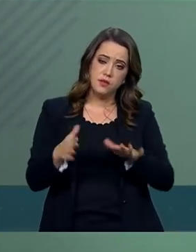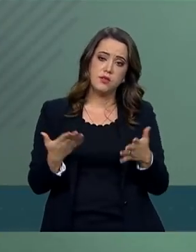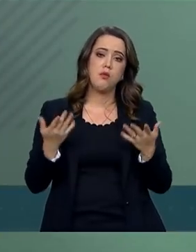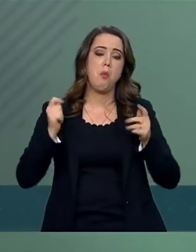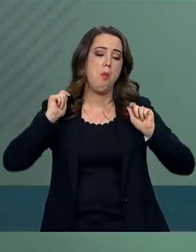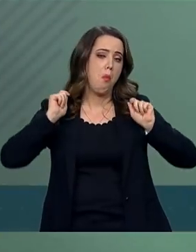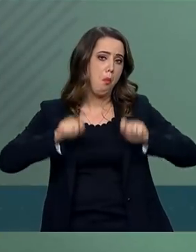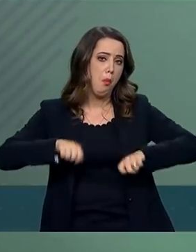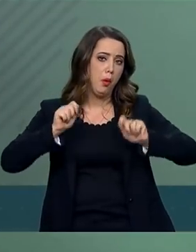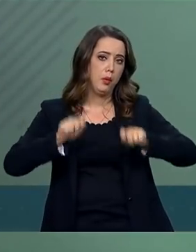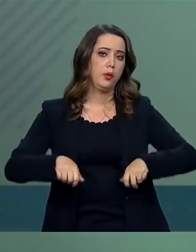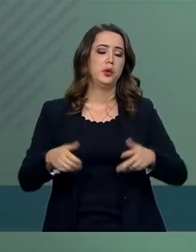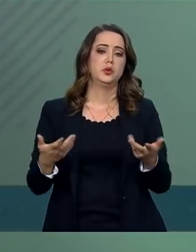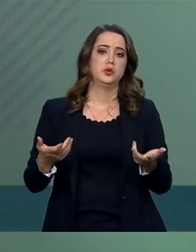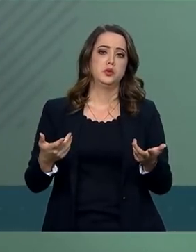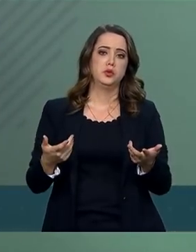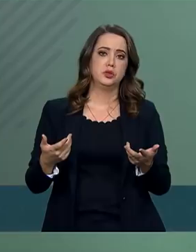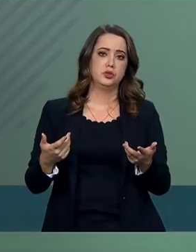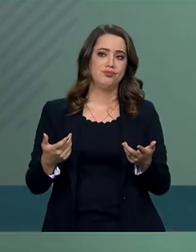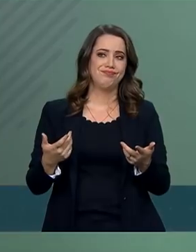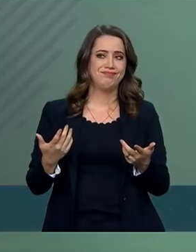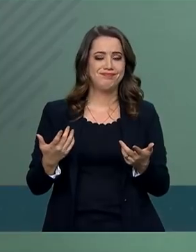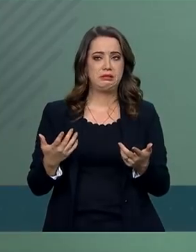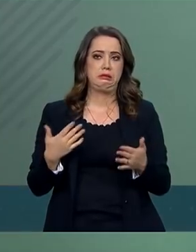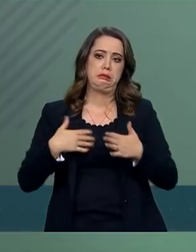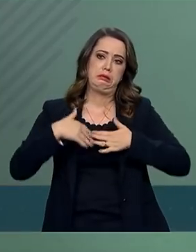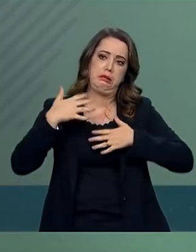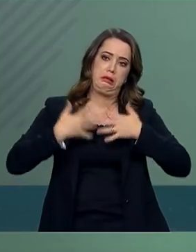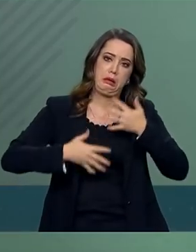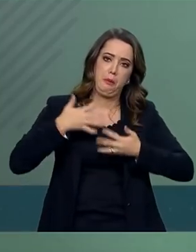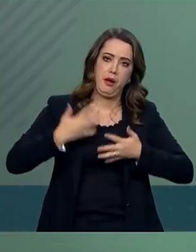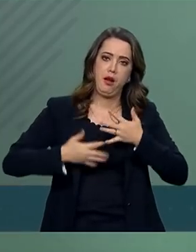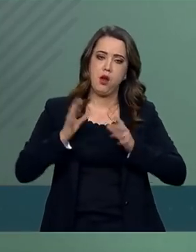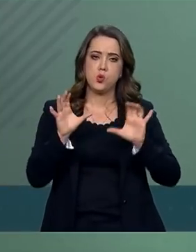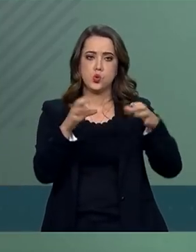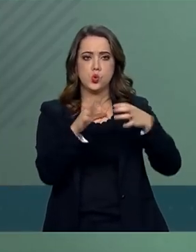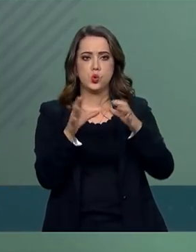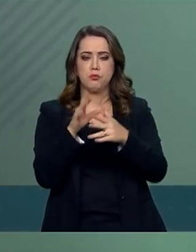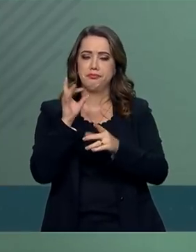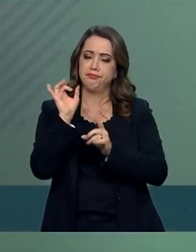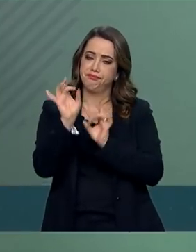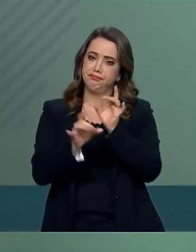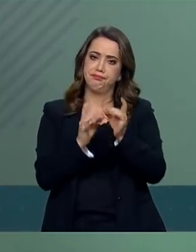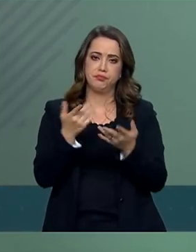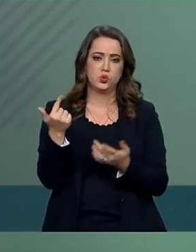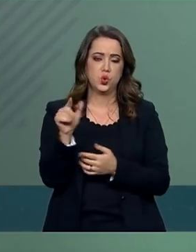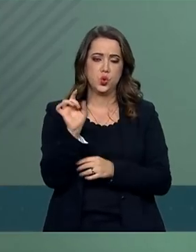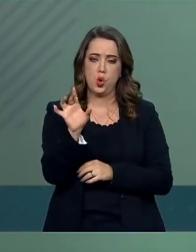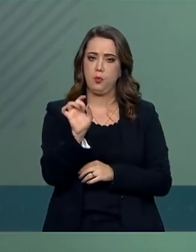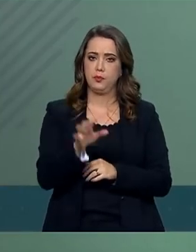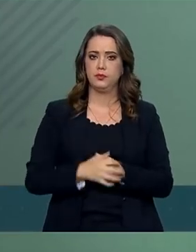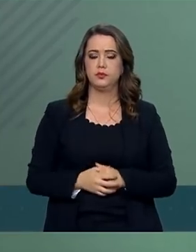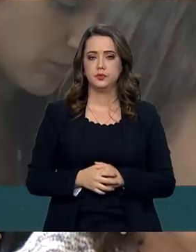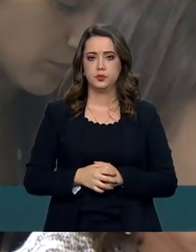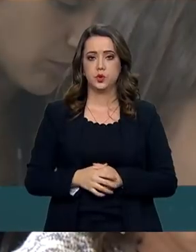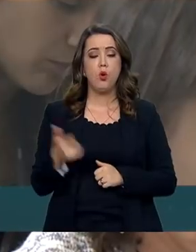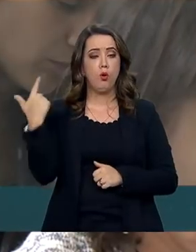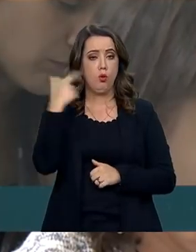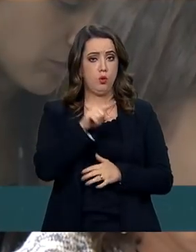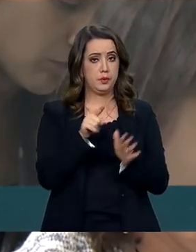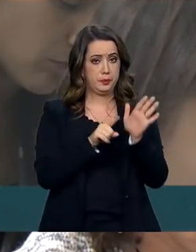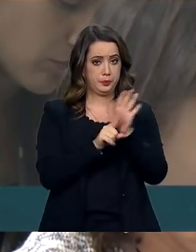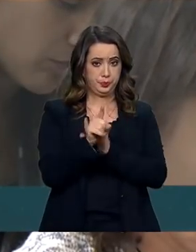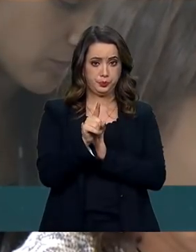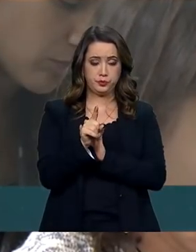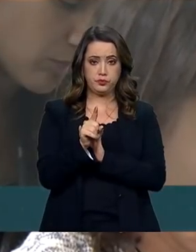pode estar a incomodar esses grupos. É dentro desse contexto, não vai além disso. Uma outra pergunta é com